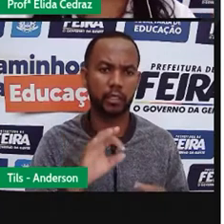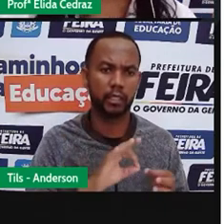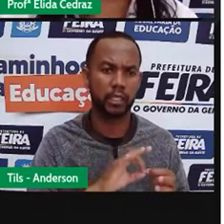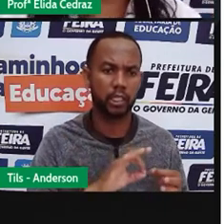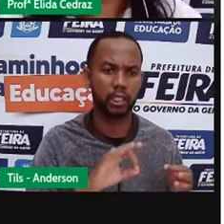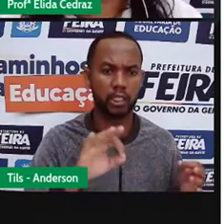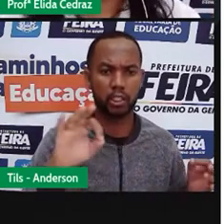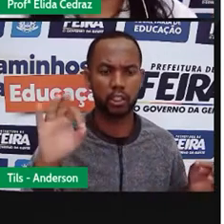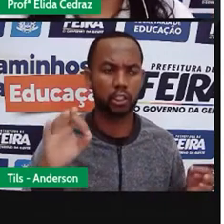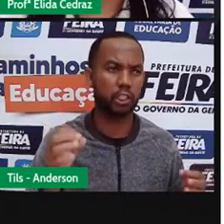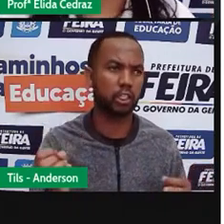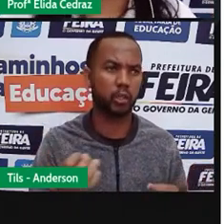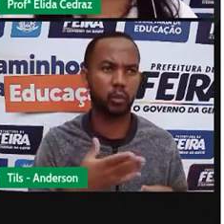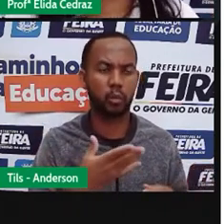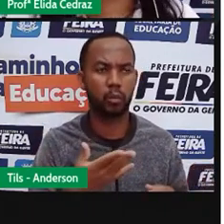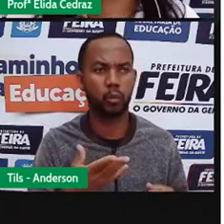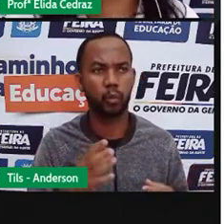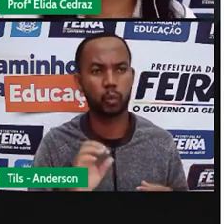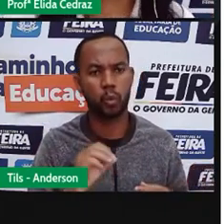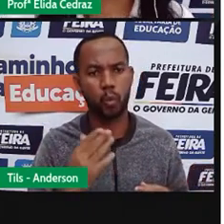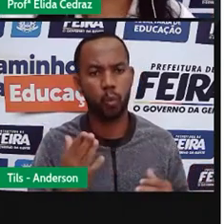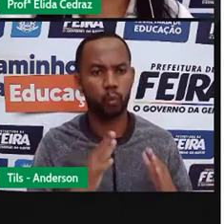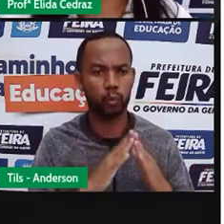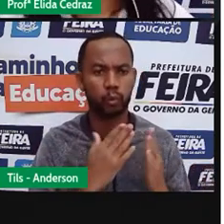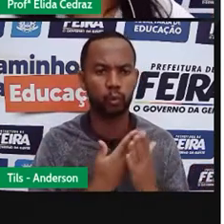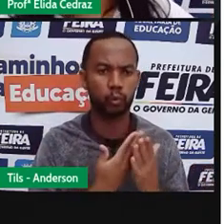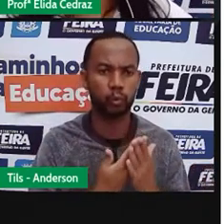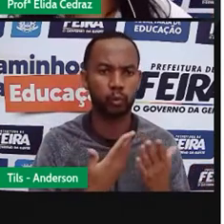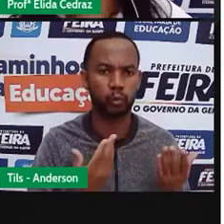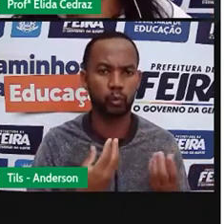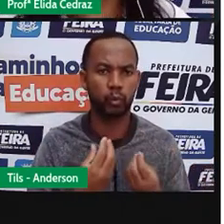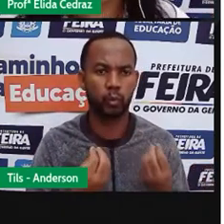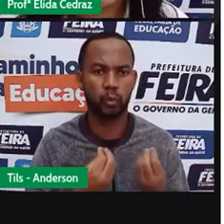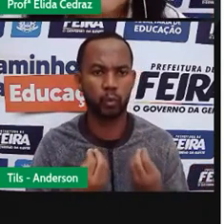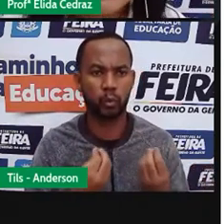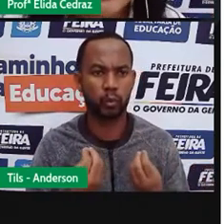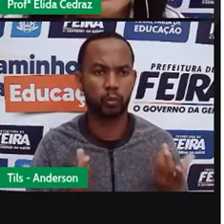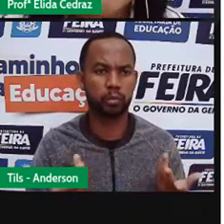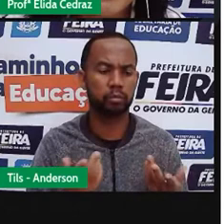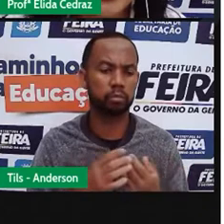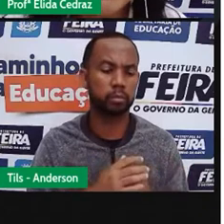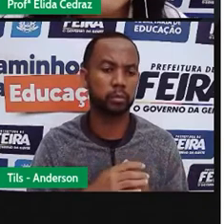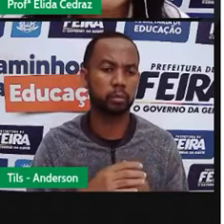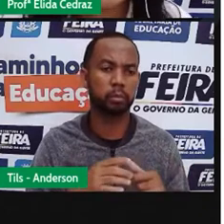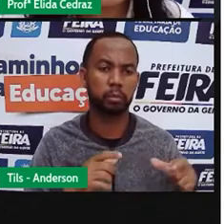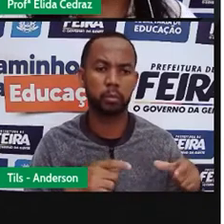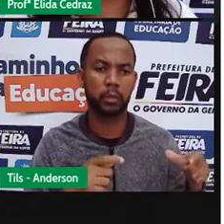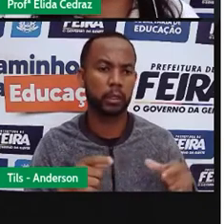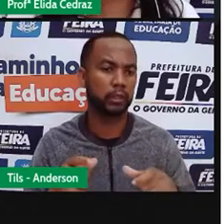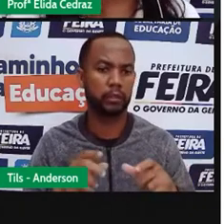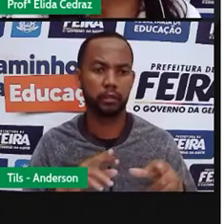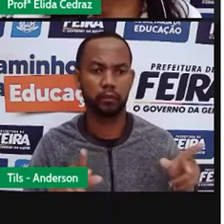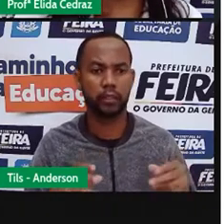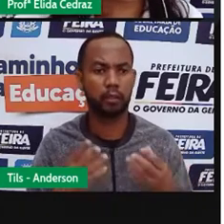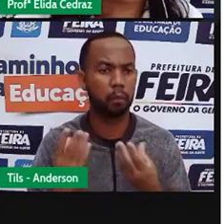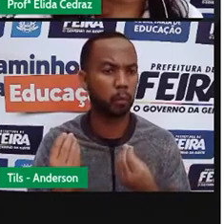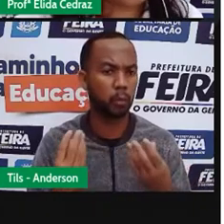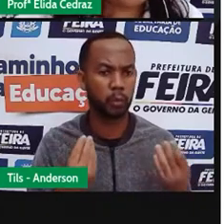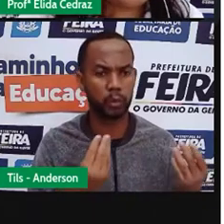ensino novo, por aulas no YouTube, aulas nas outras plataformas, muitas,